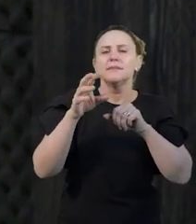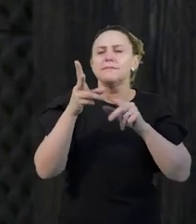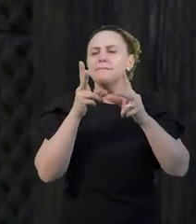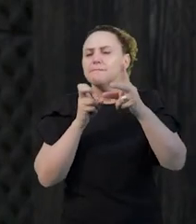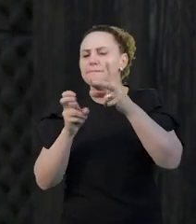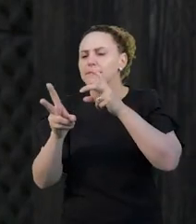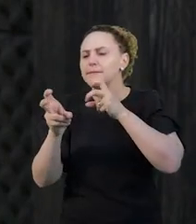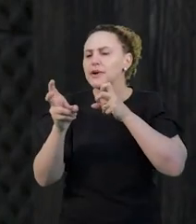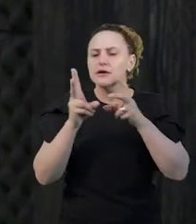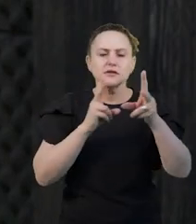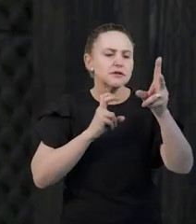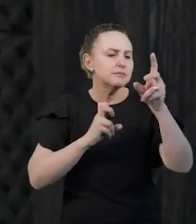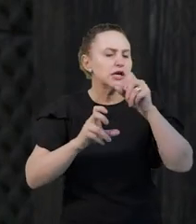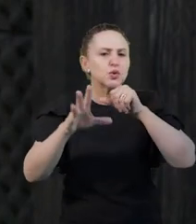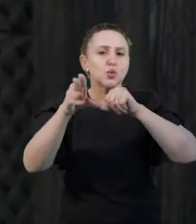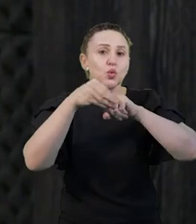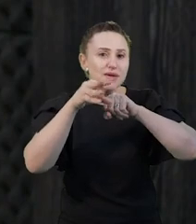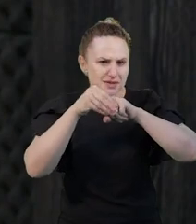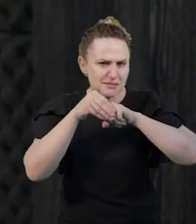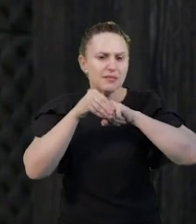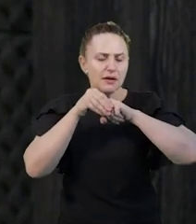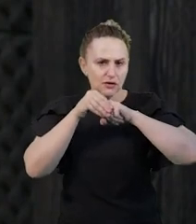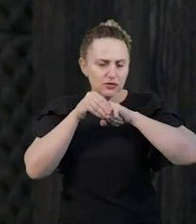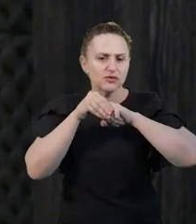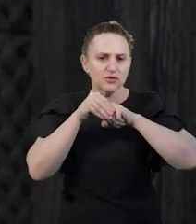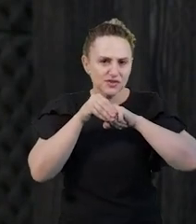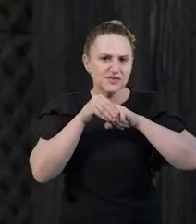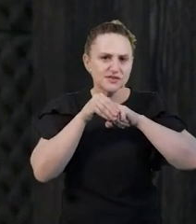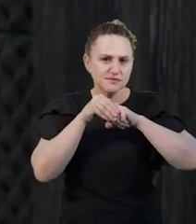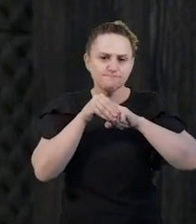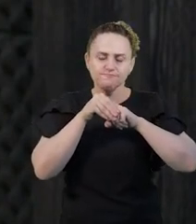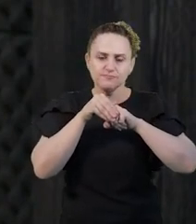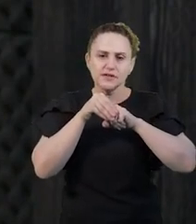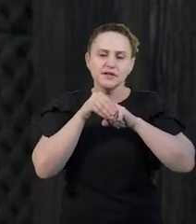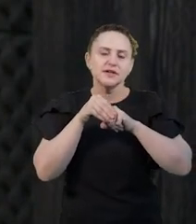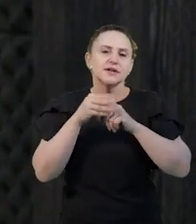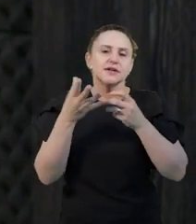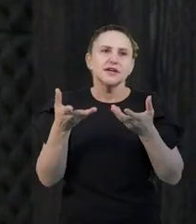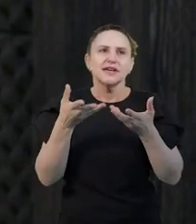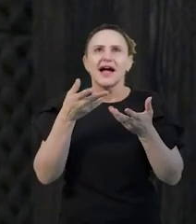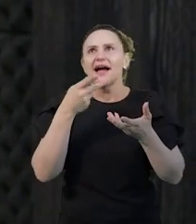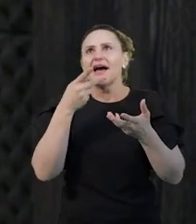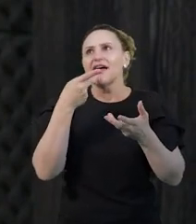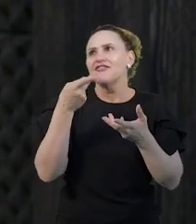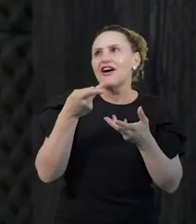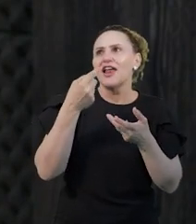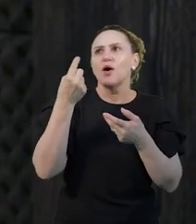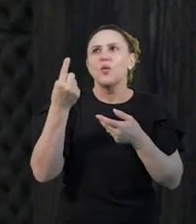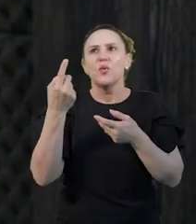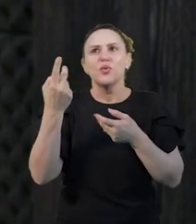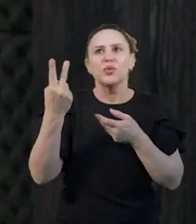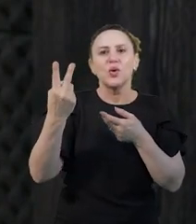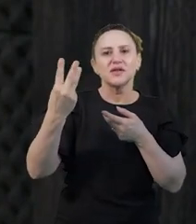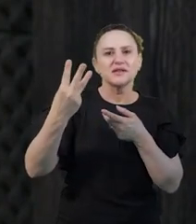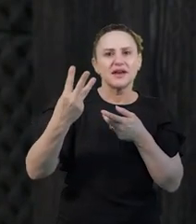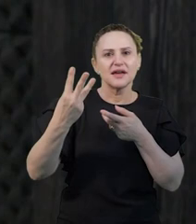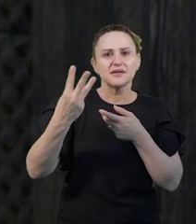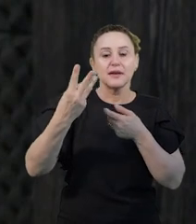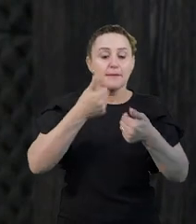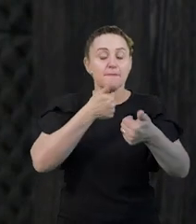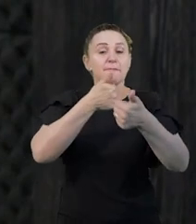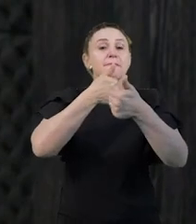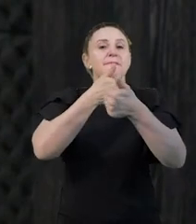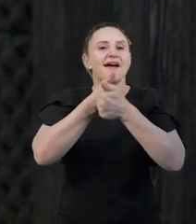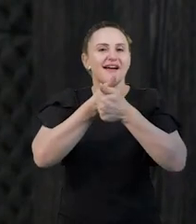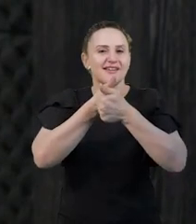já mais sistematizados. Então, a criança fala um, dois, três, perto, longe, aqui, ali,